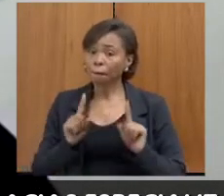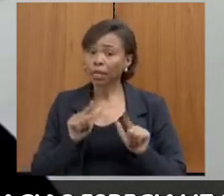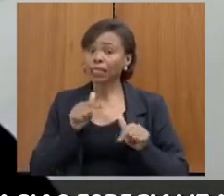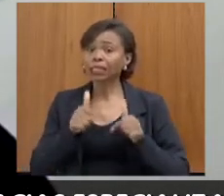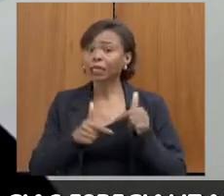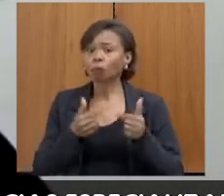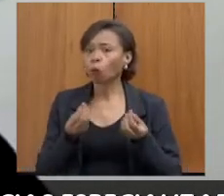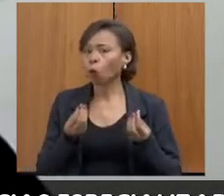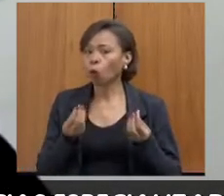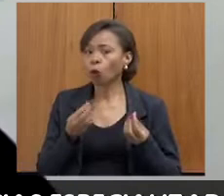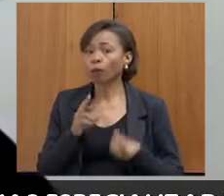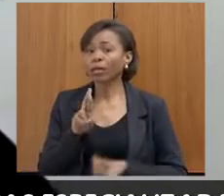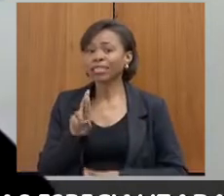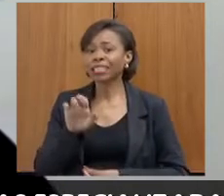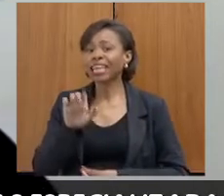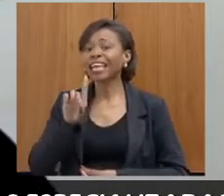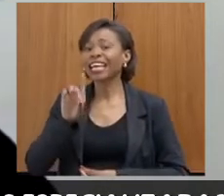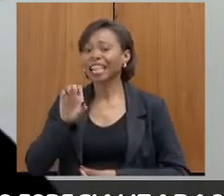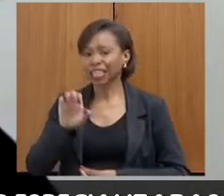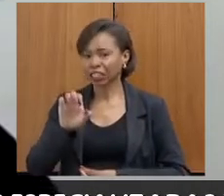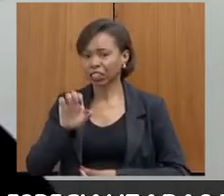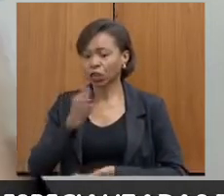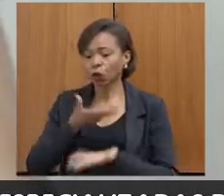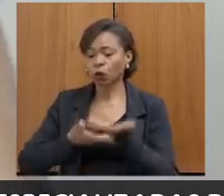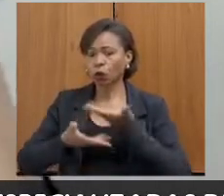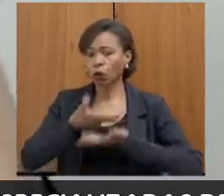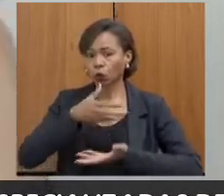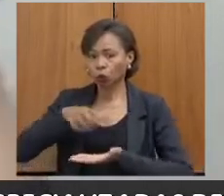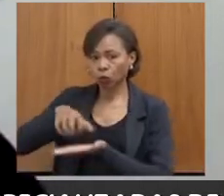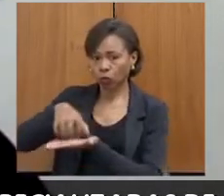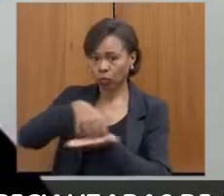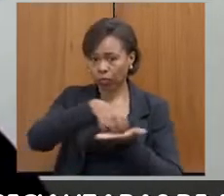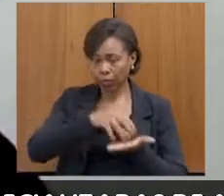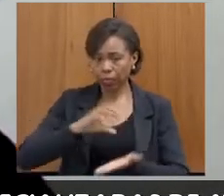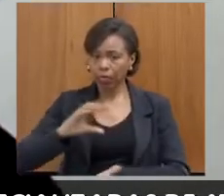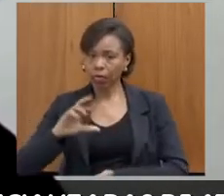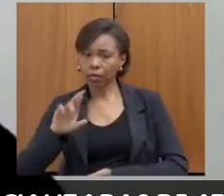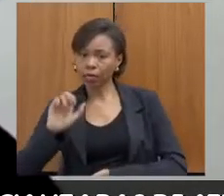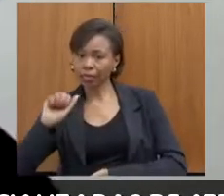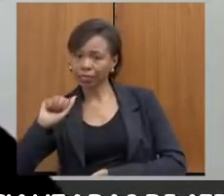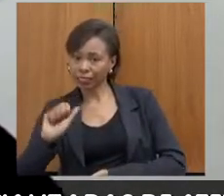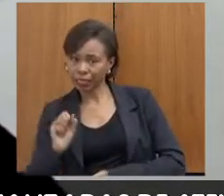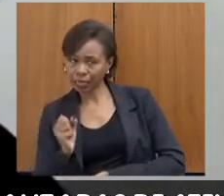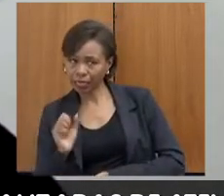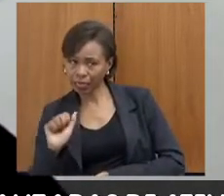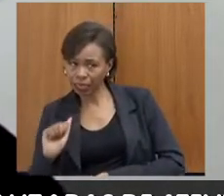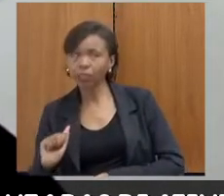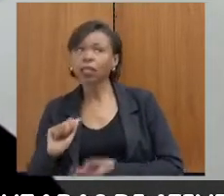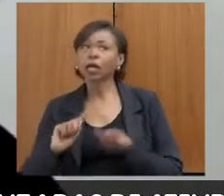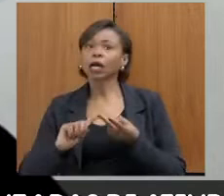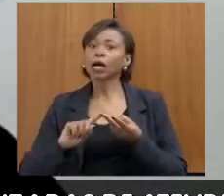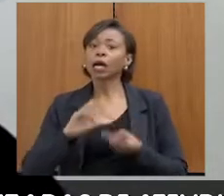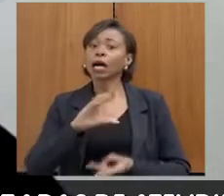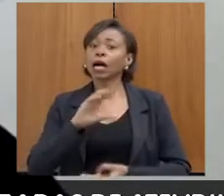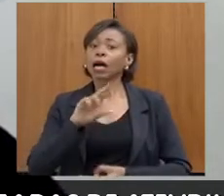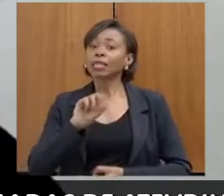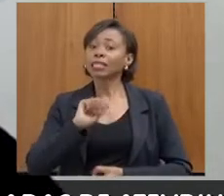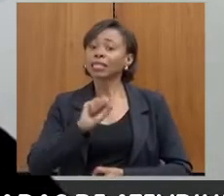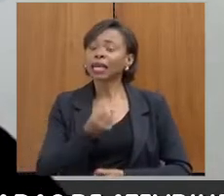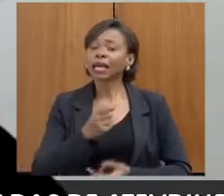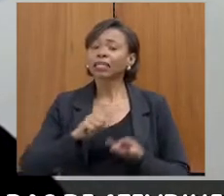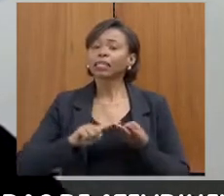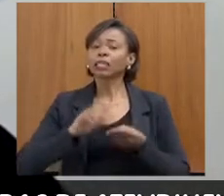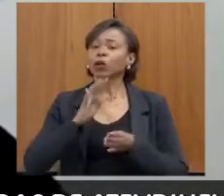em rede, CREAS, CRAS, Conselho Tutelar, Polícia Civil, Polícia Militar,